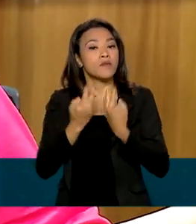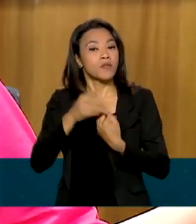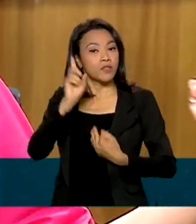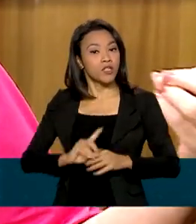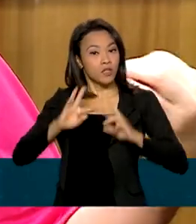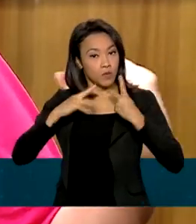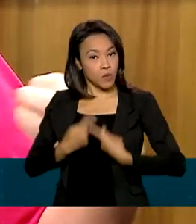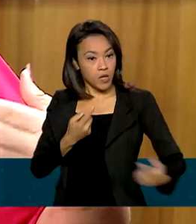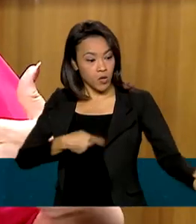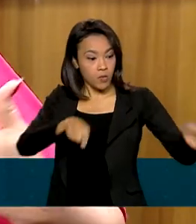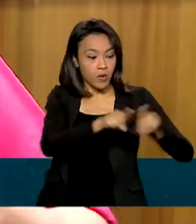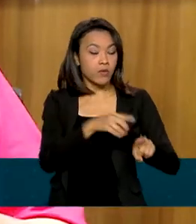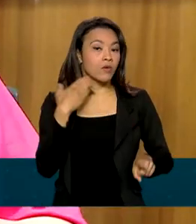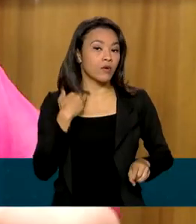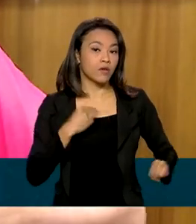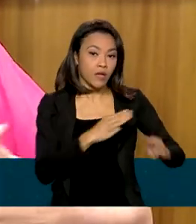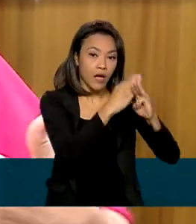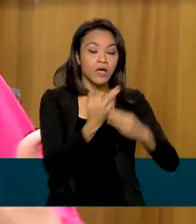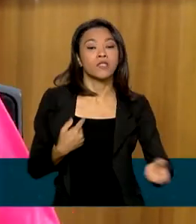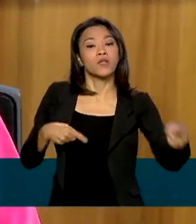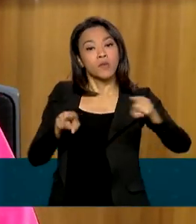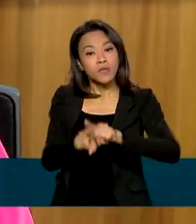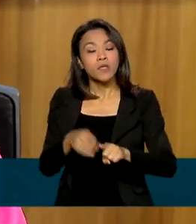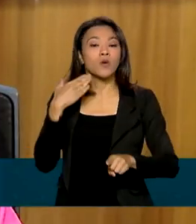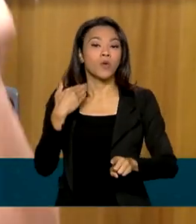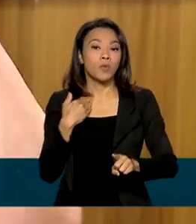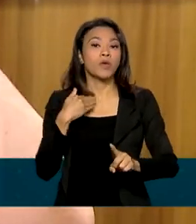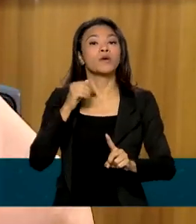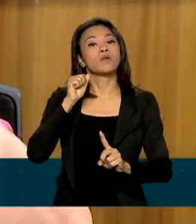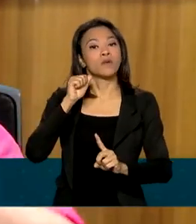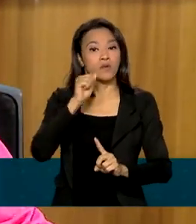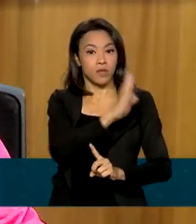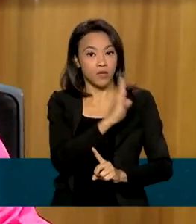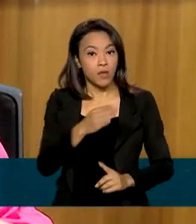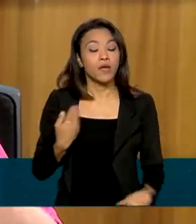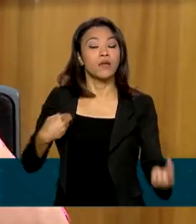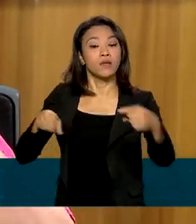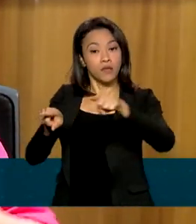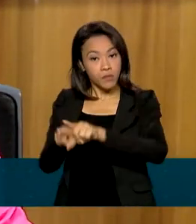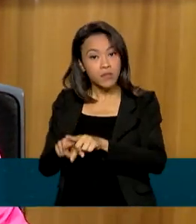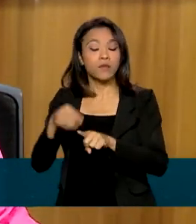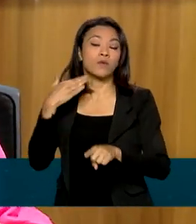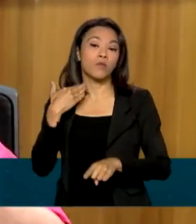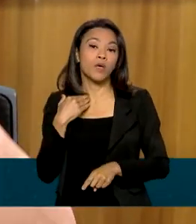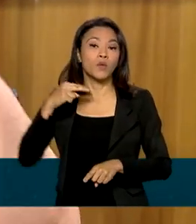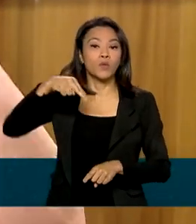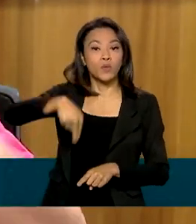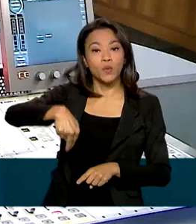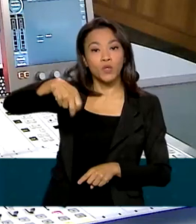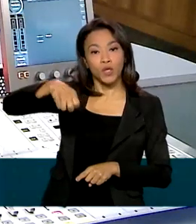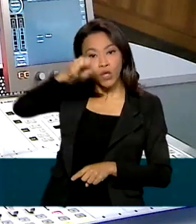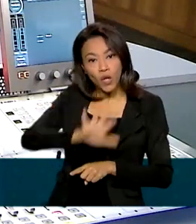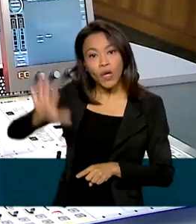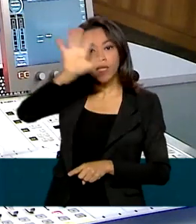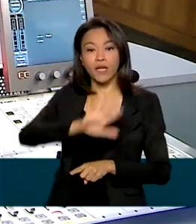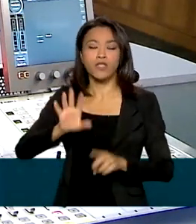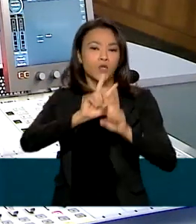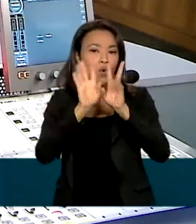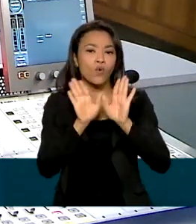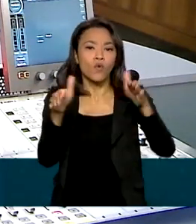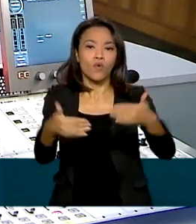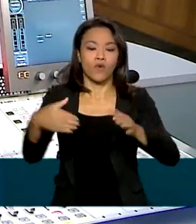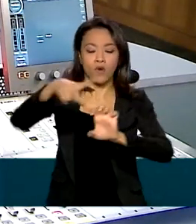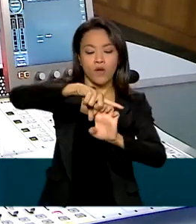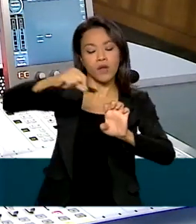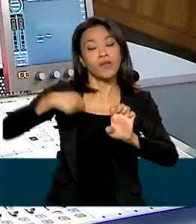Federal, o Banco do Brasil e o Banco do Nordeste para conceder crédito para empreendedoras. E destacou o programa